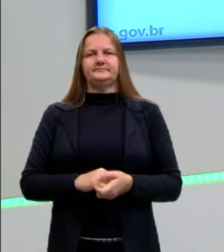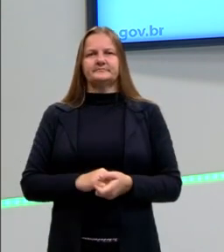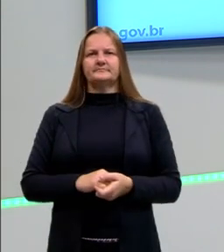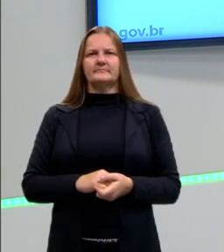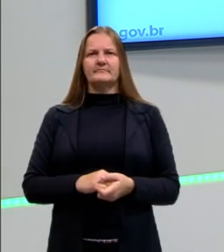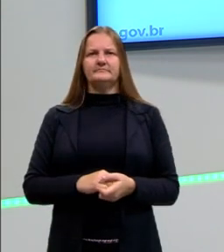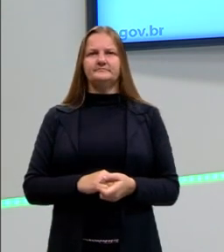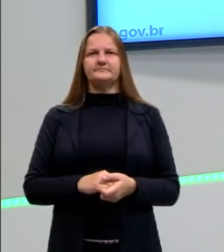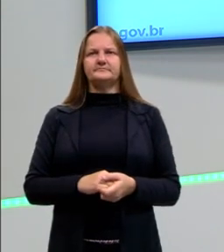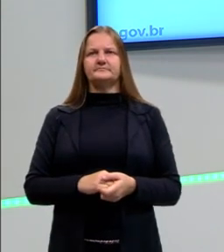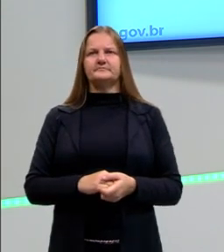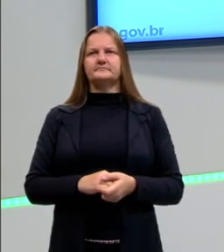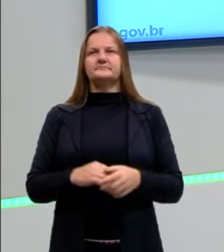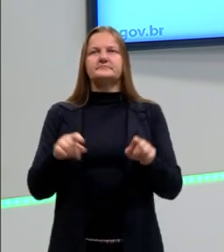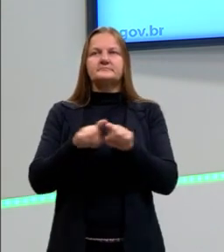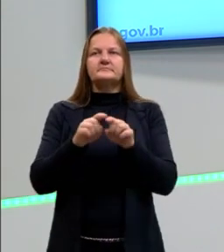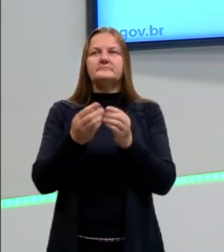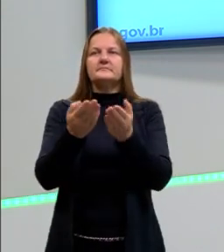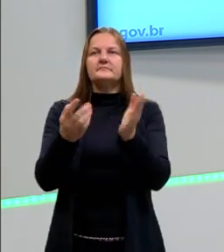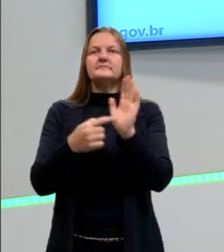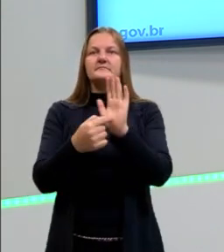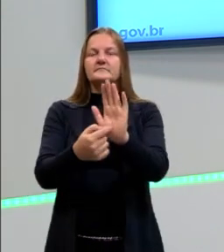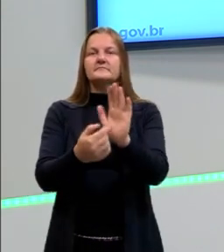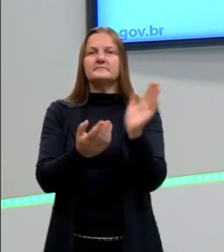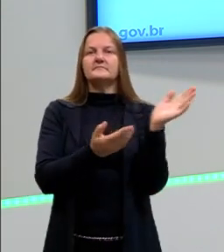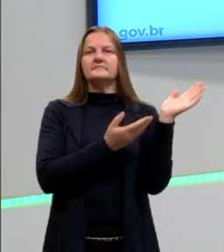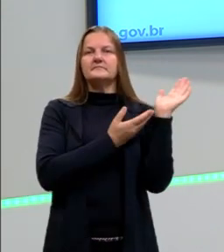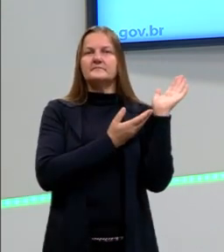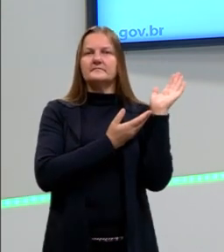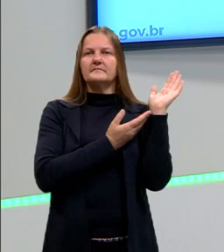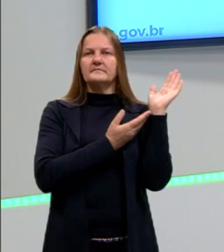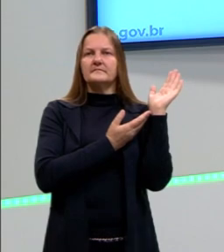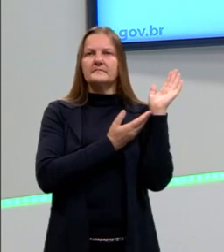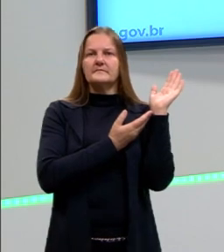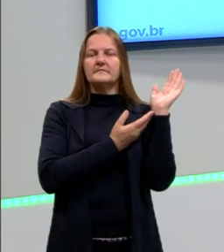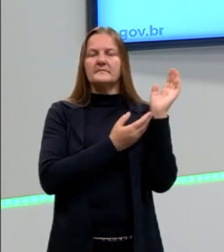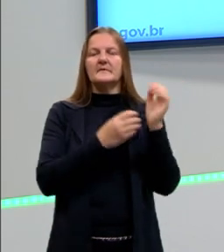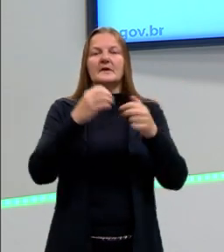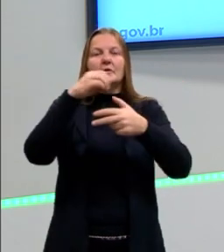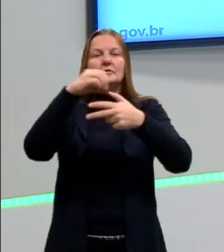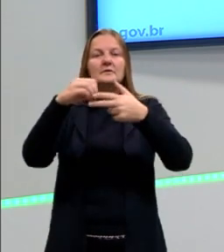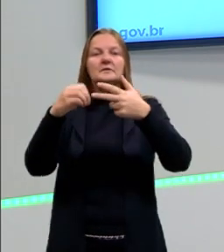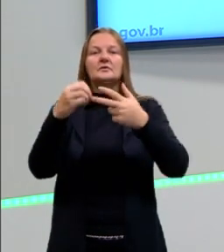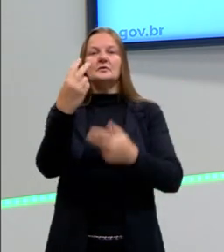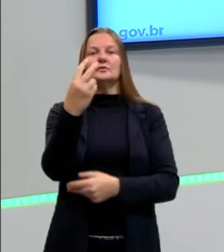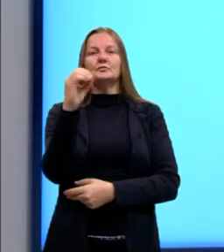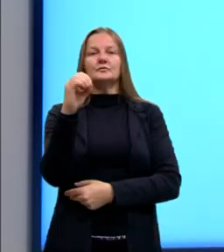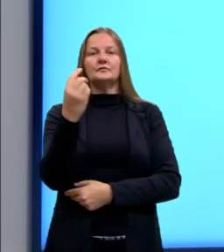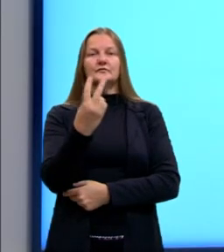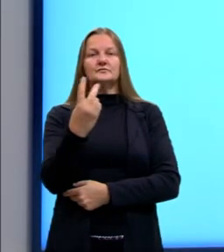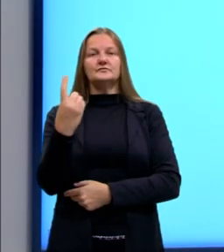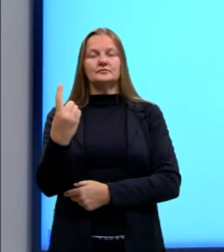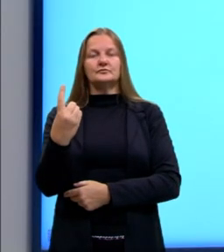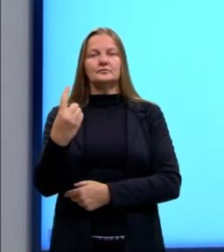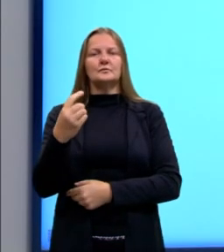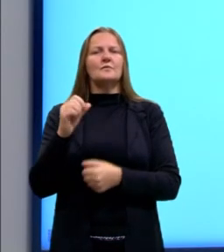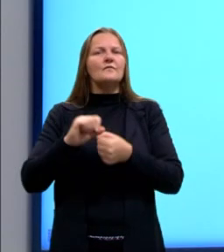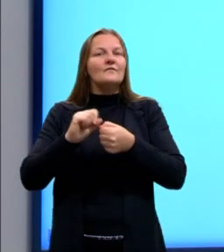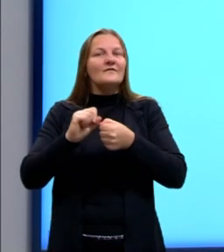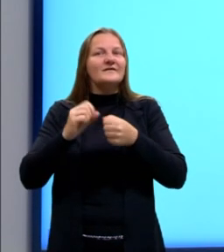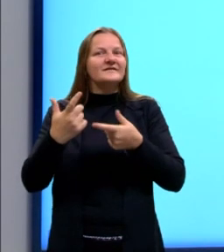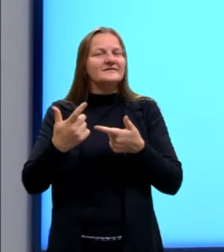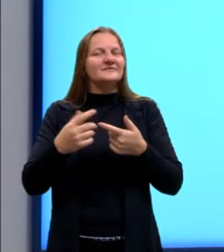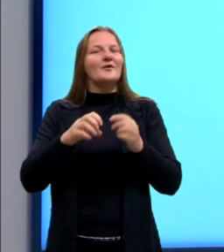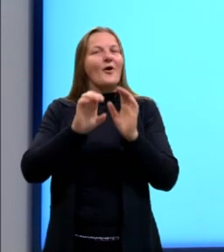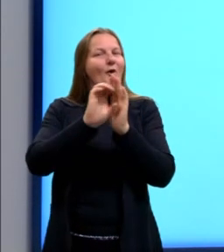Então aqui eu trouxe para vocês essa primeira questão do Enem de 2021, onde nós vamos resolver ela utilizando